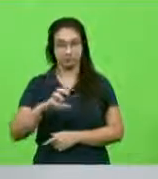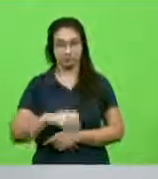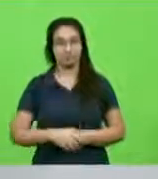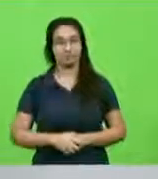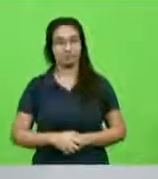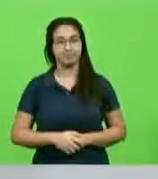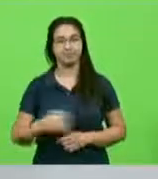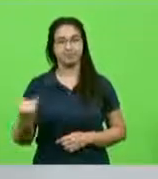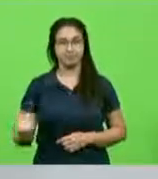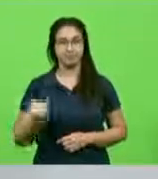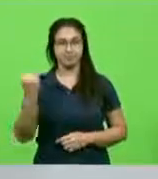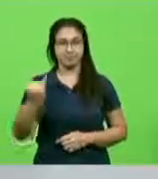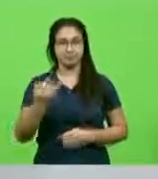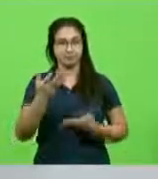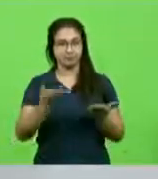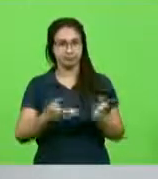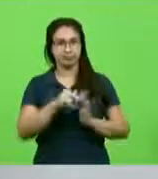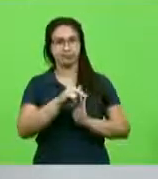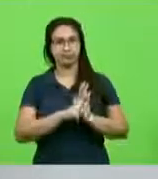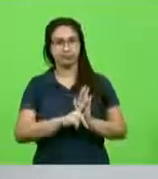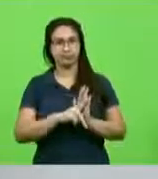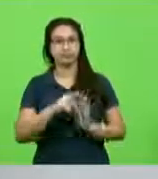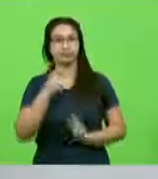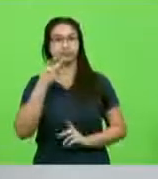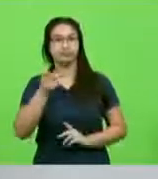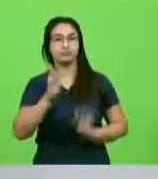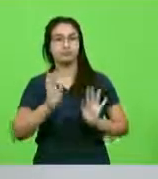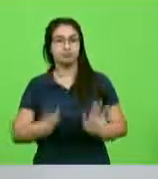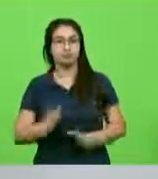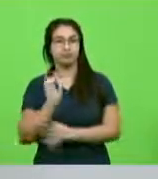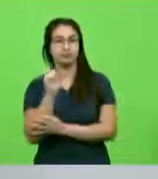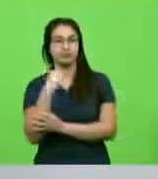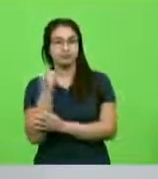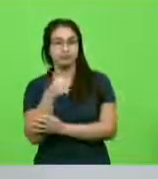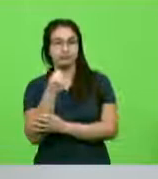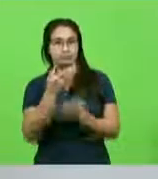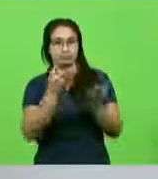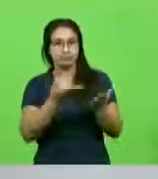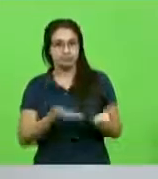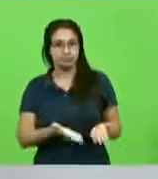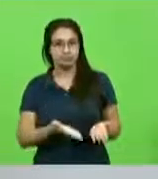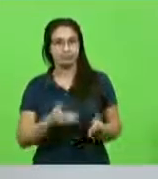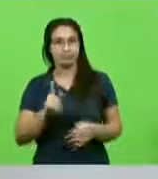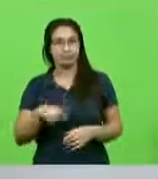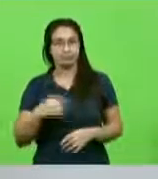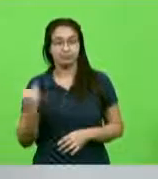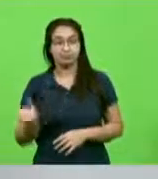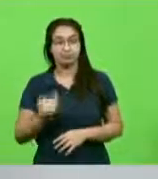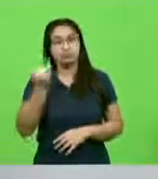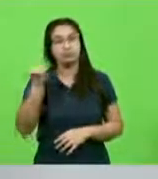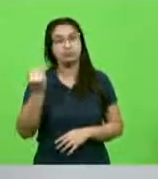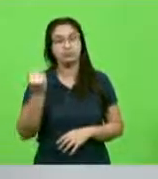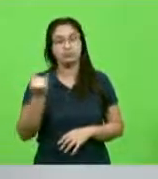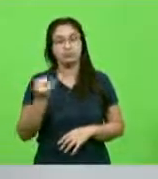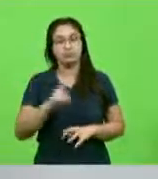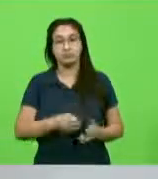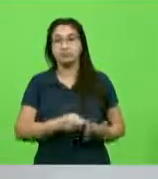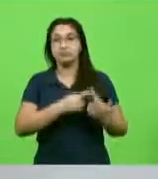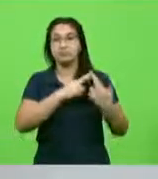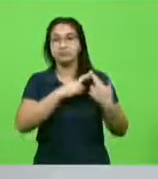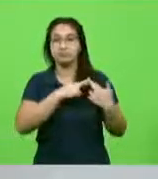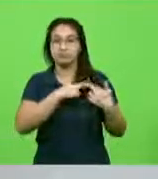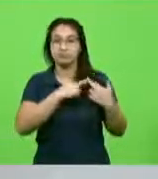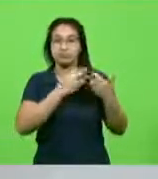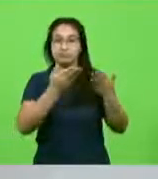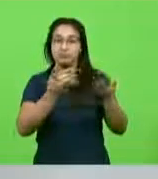importância desse projeto, nós já falamos aqui, o fisioterapeuta é fundamental e é habilitado, responsável